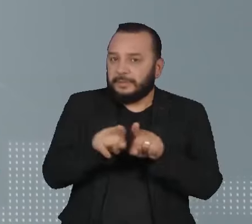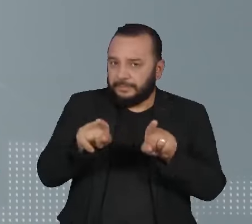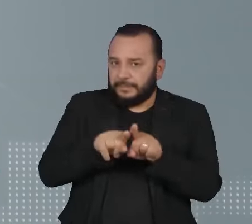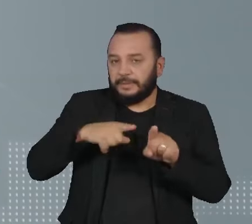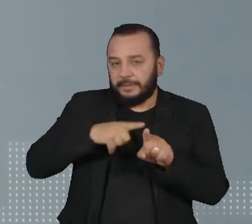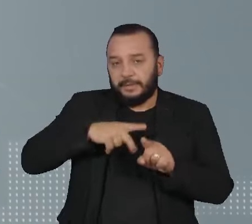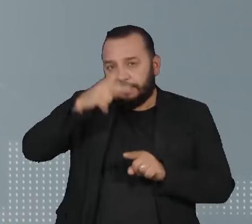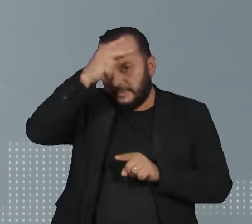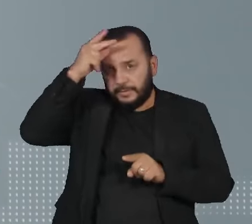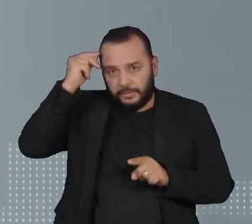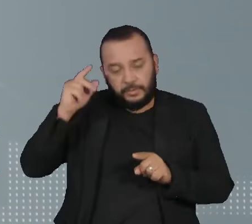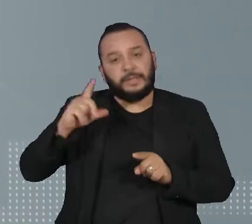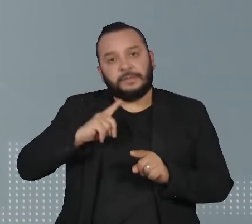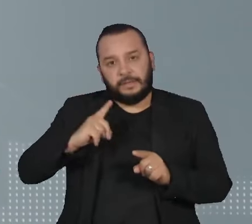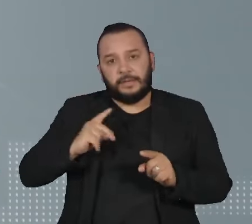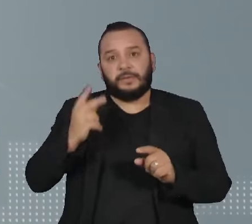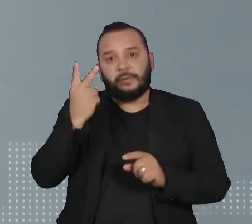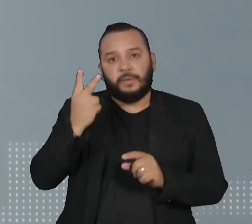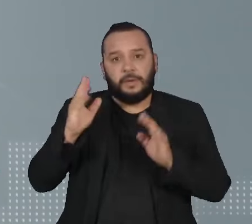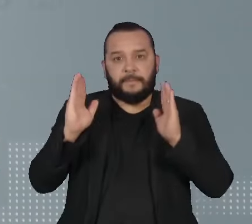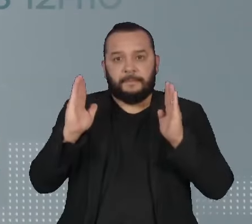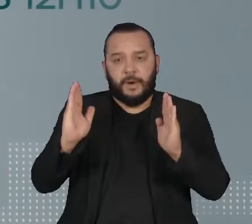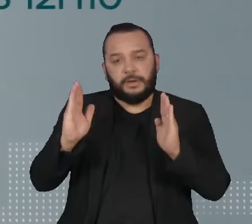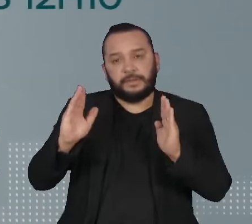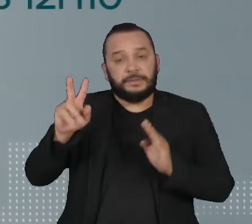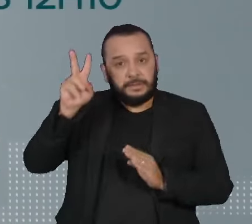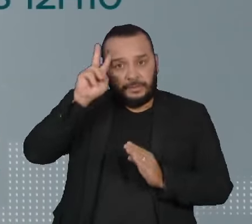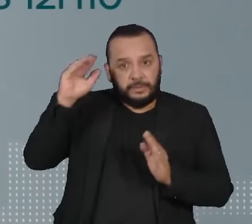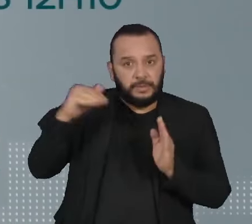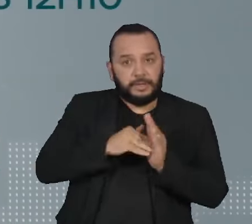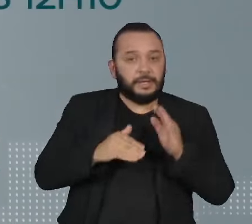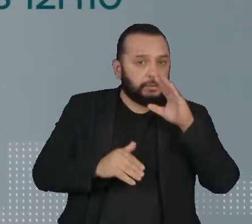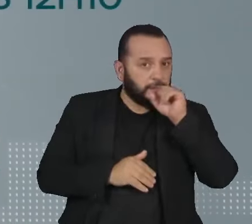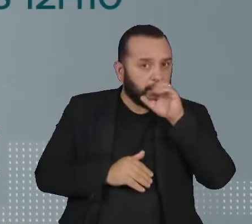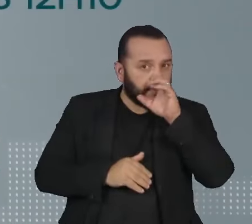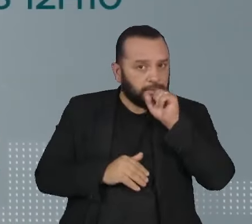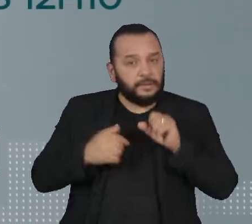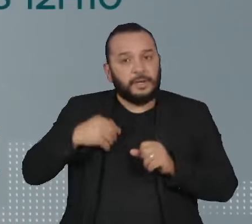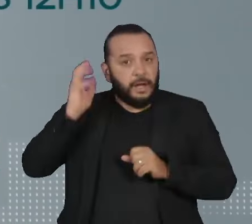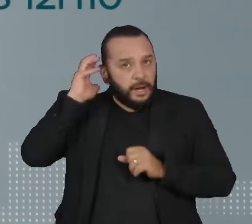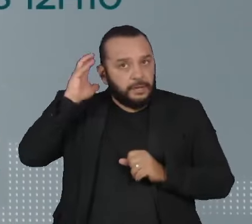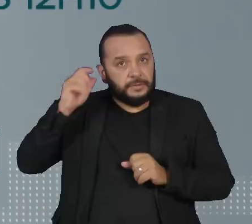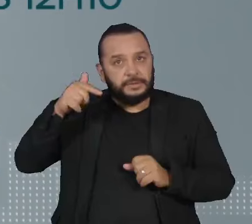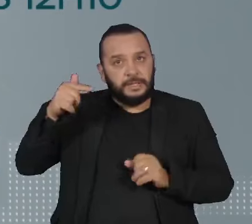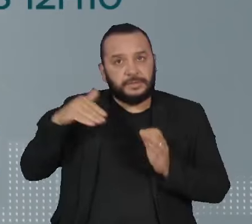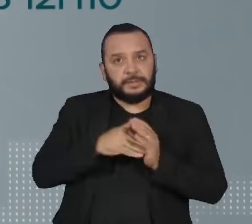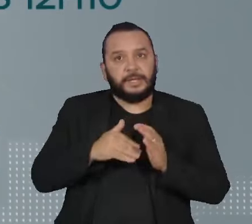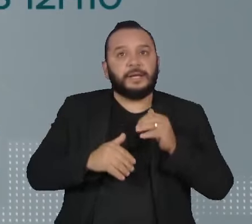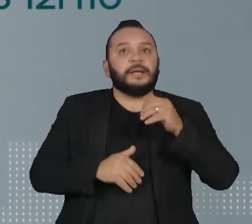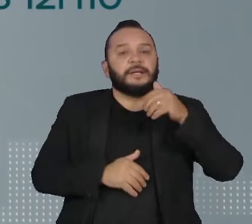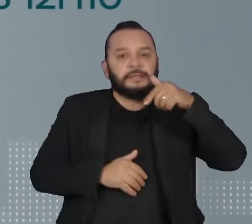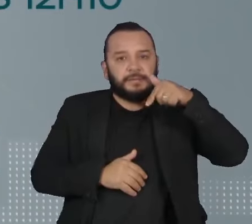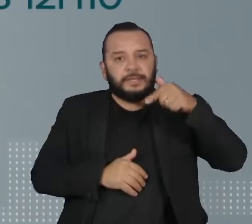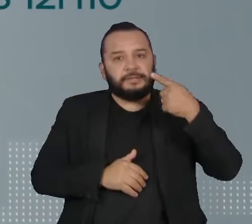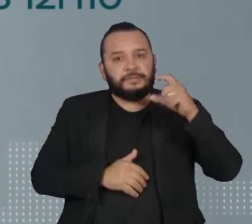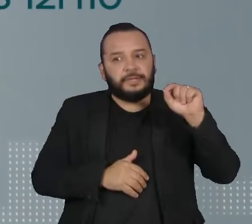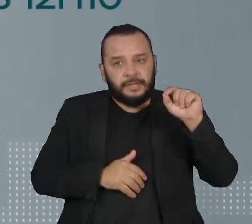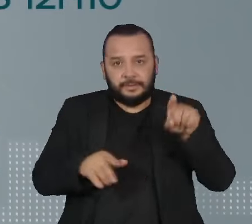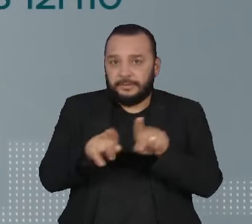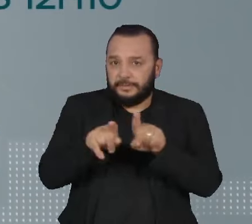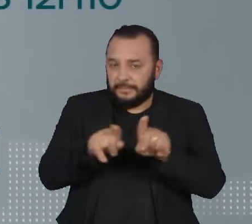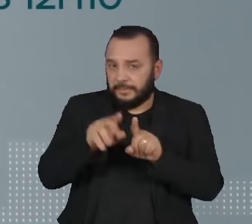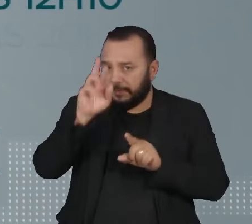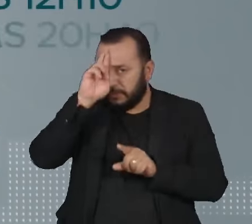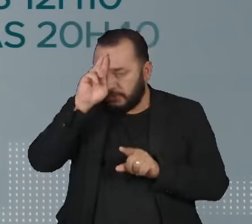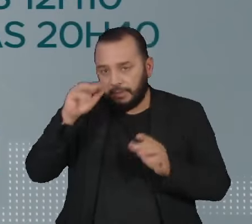blocos, de segunda a sábado, no rádio das 7 às 7 e 10 da manhã e do meio-dia ao meio-dia e 10.